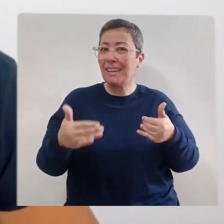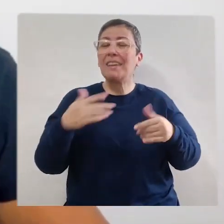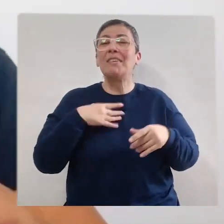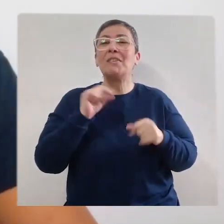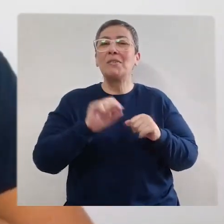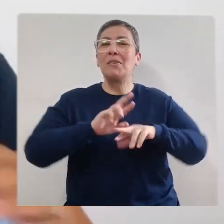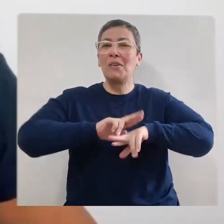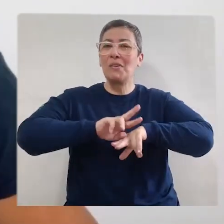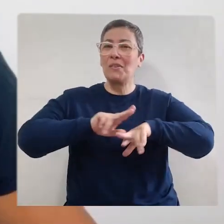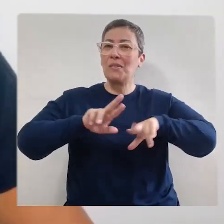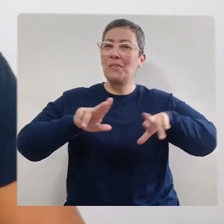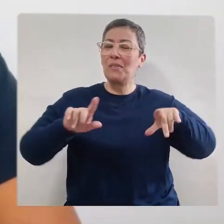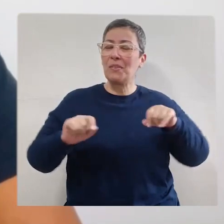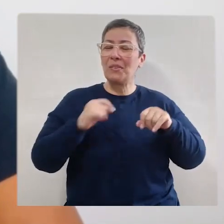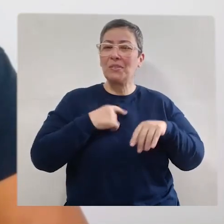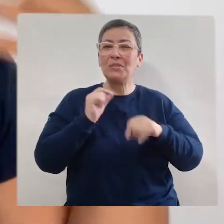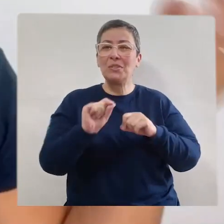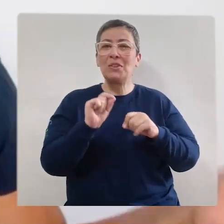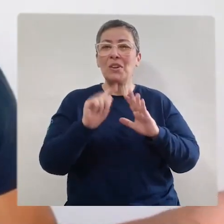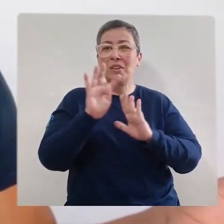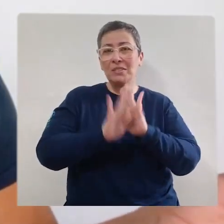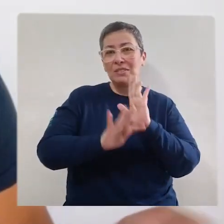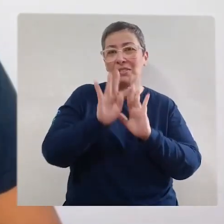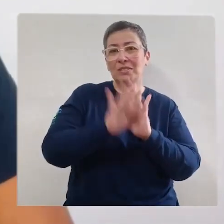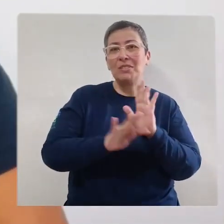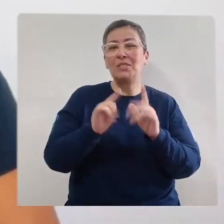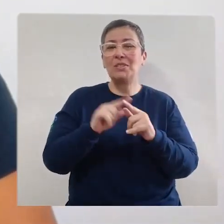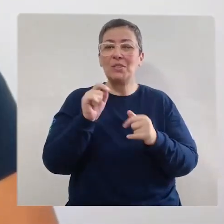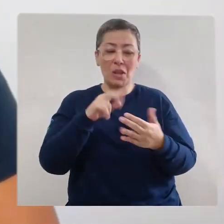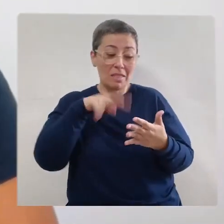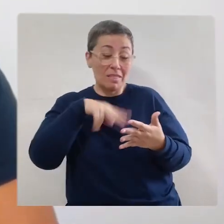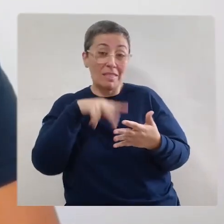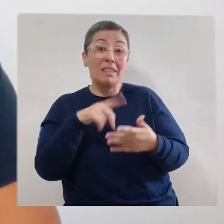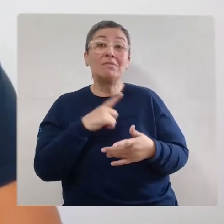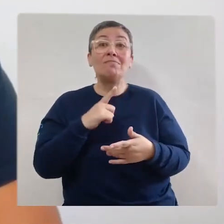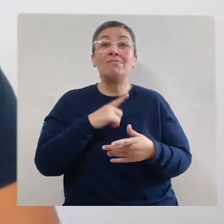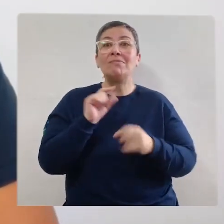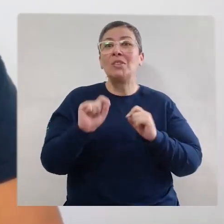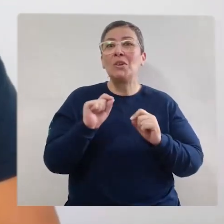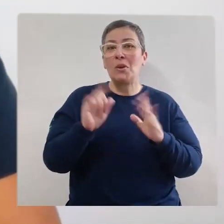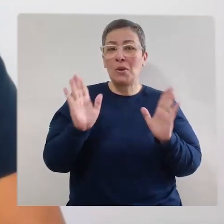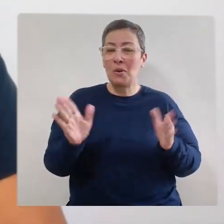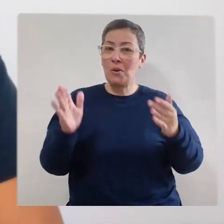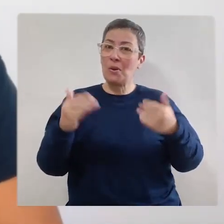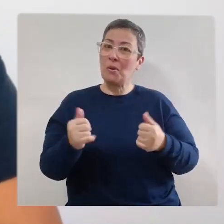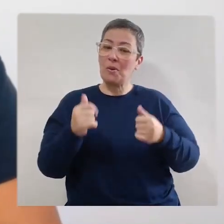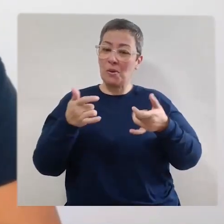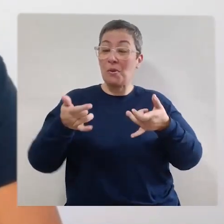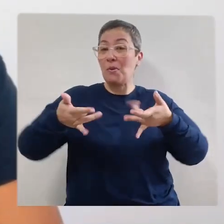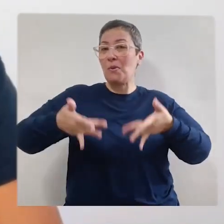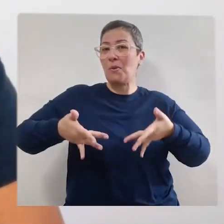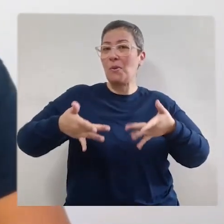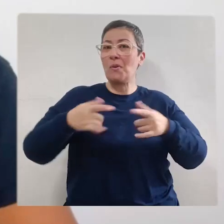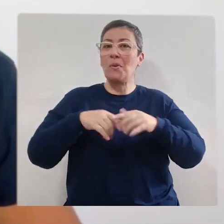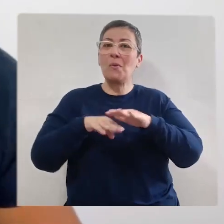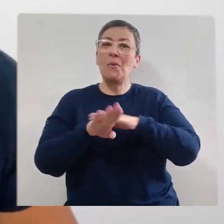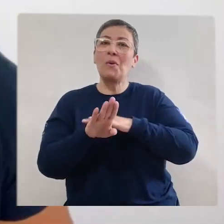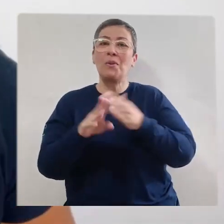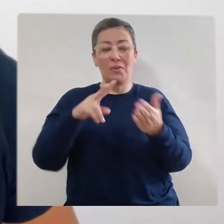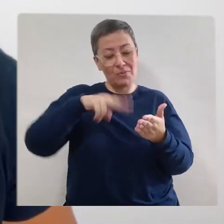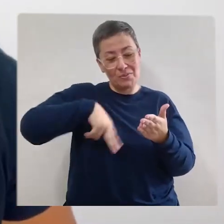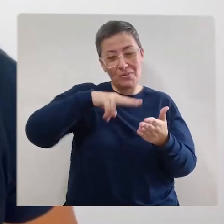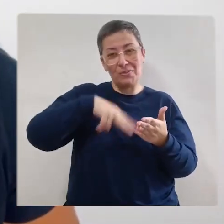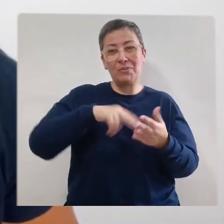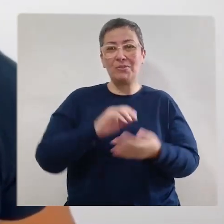São alguns textos para leitura Então é uma caixa que guardava a